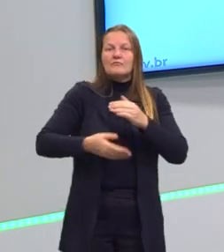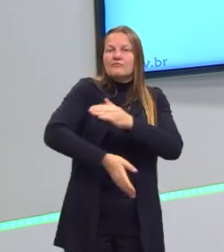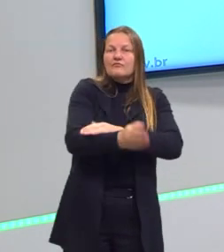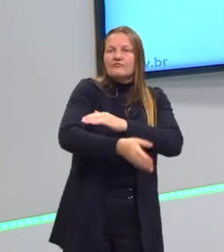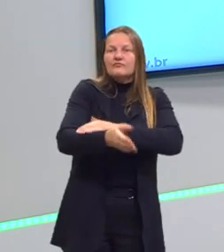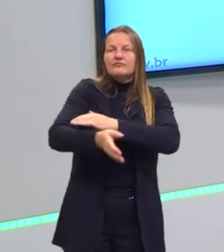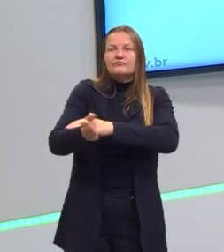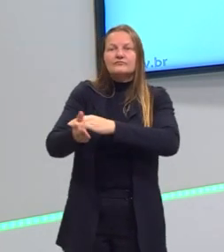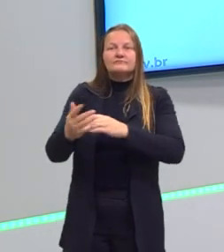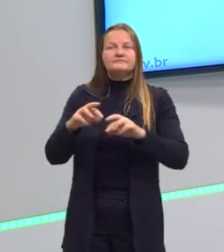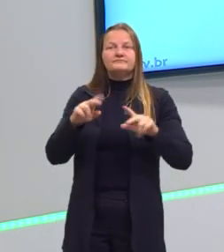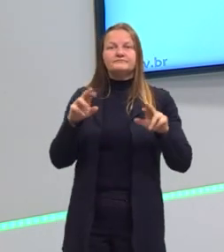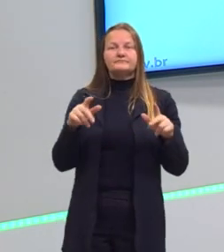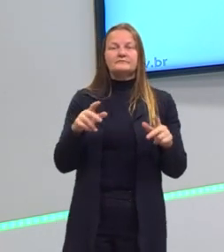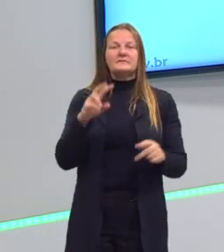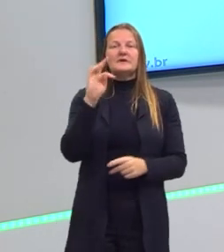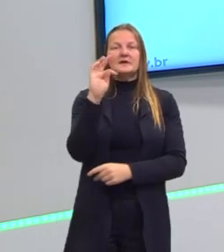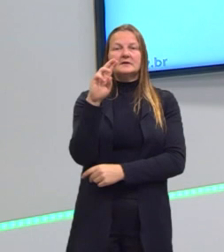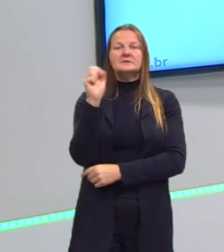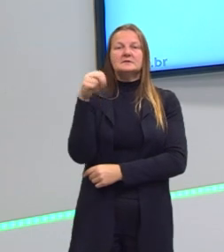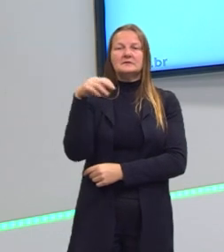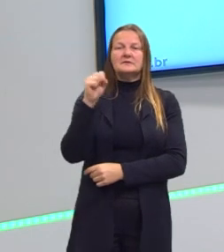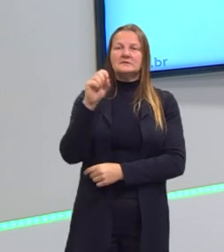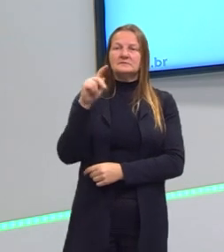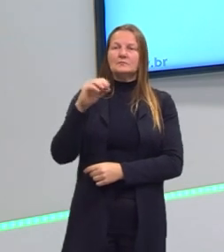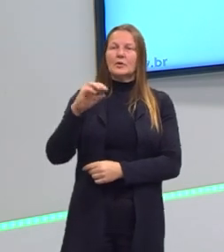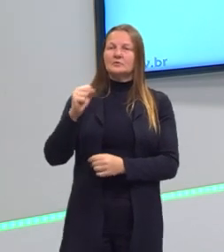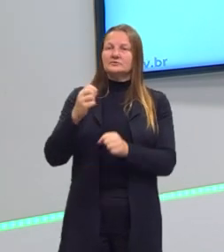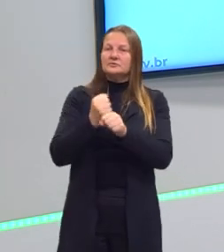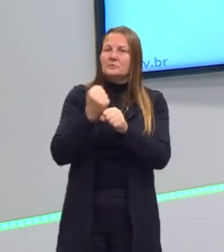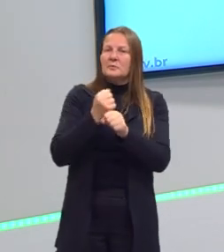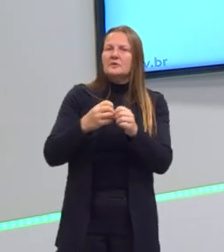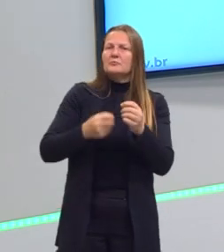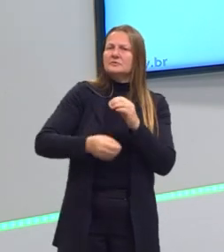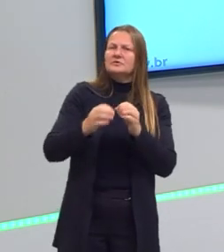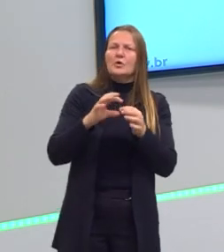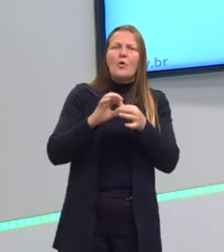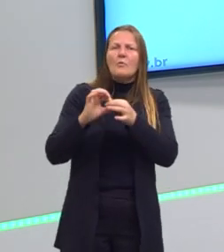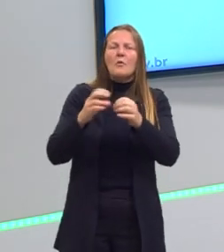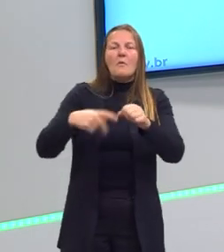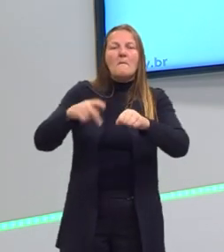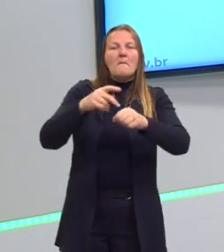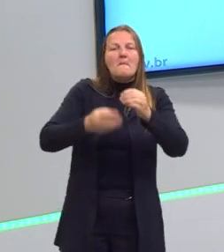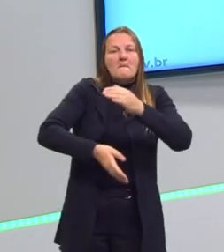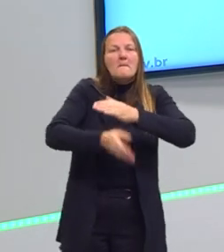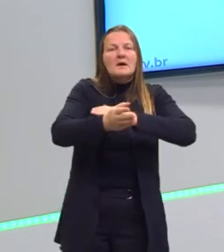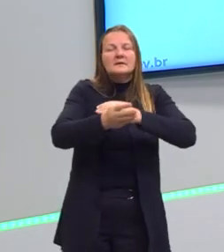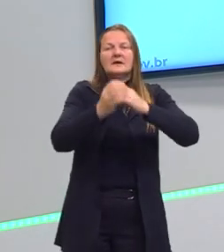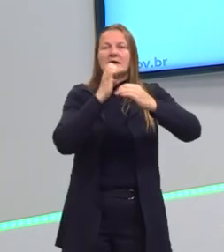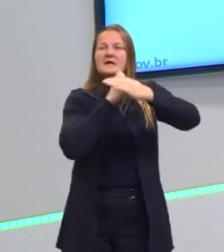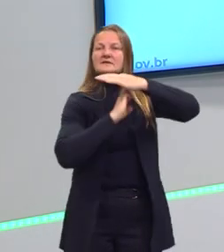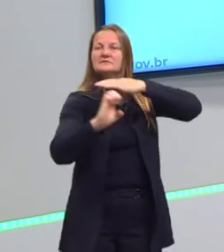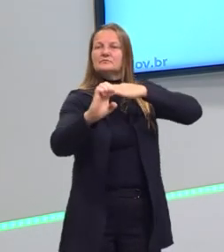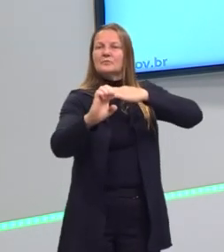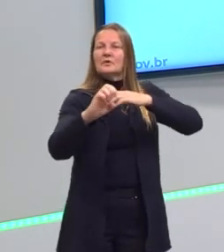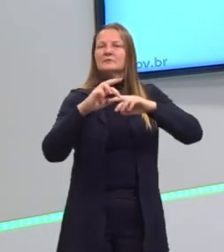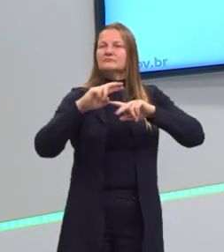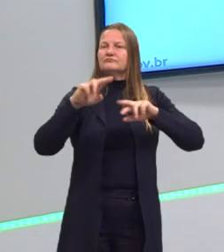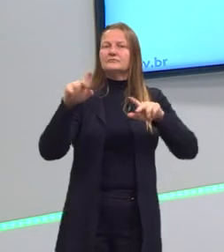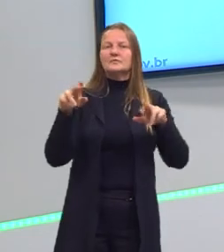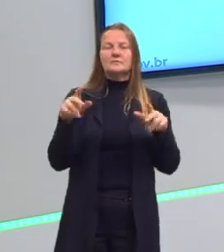precisou avançar, que é o setor de transportes. As mercadorias precisam circular em todas as partes do mundo. E esse processo